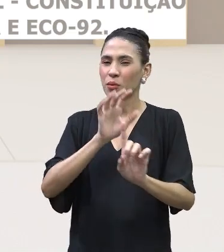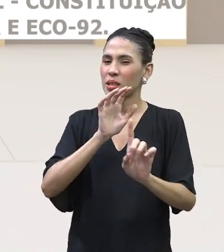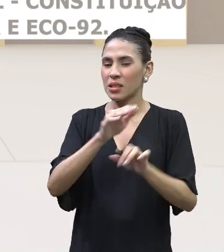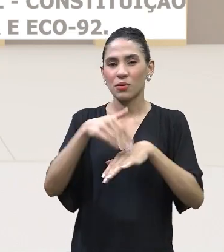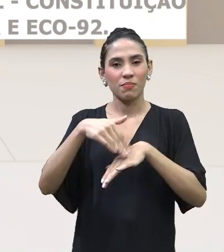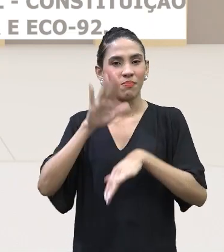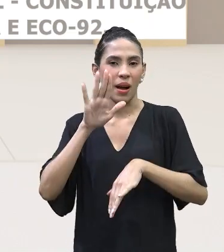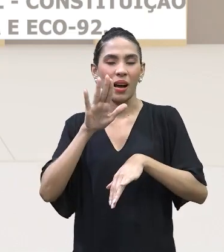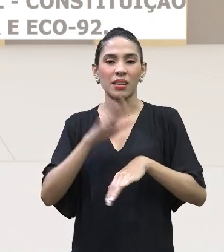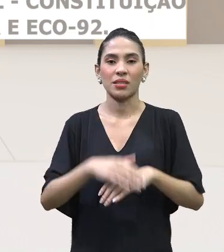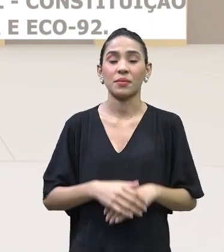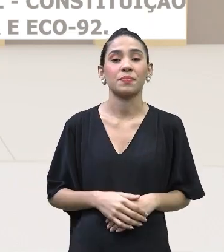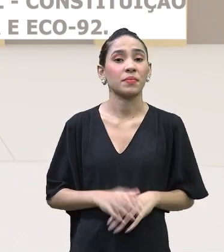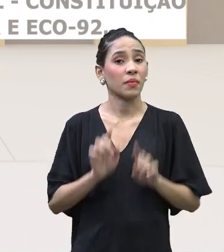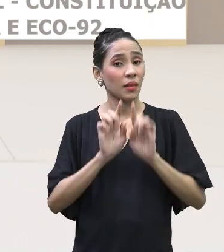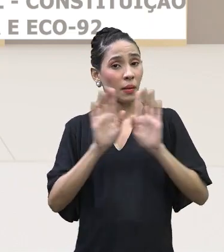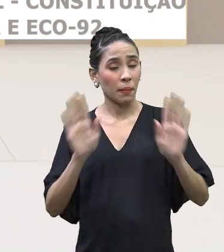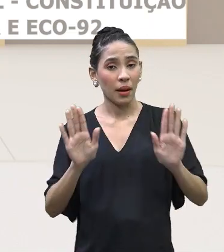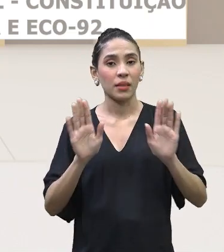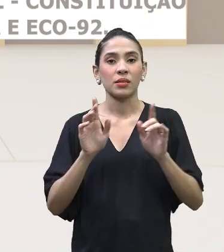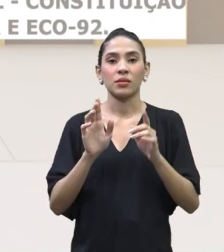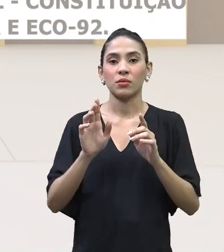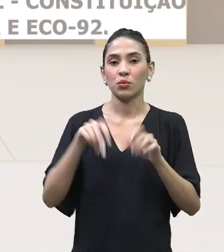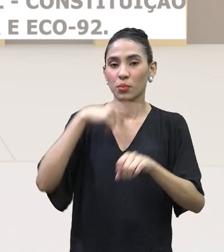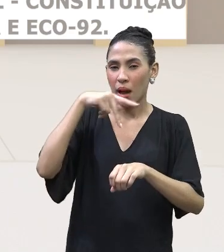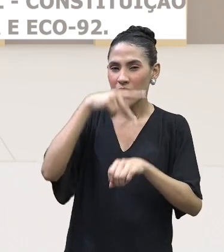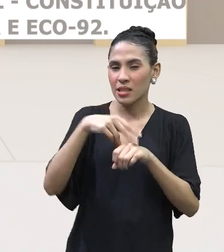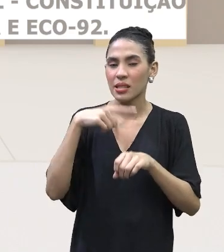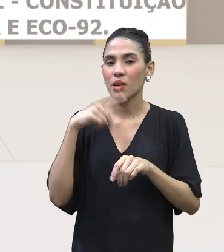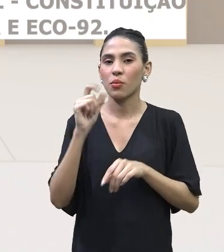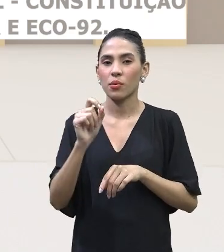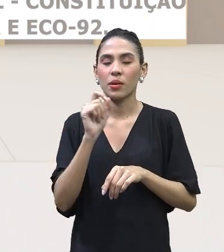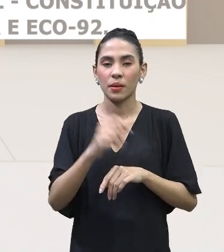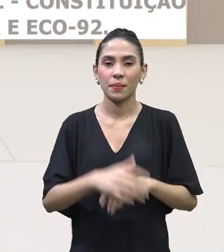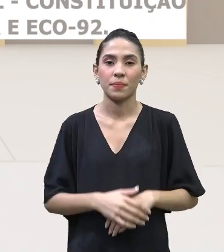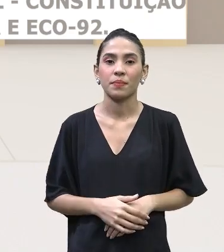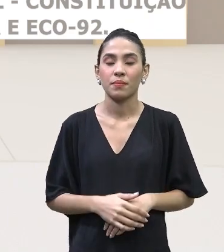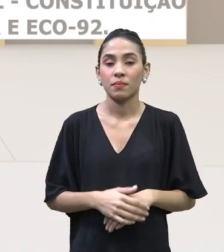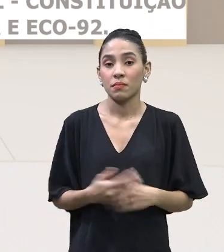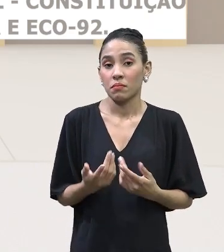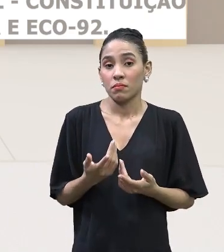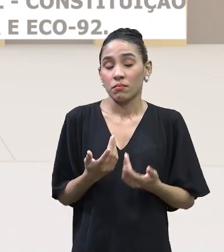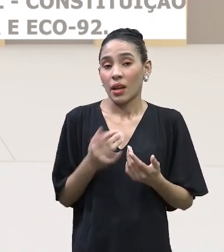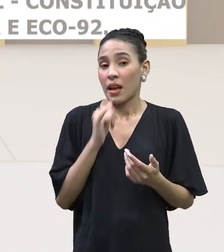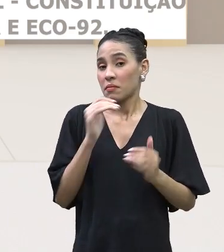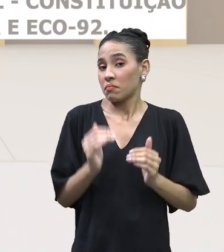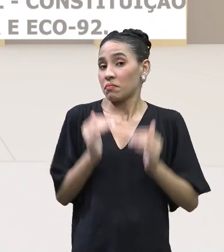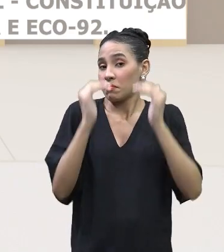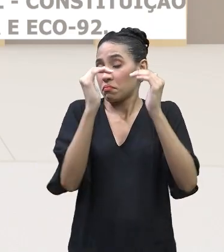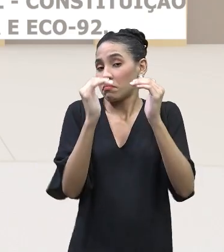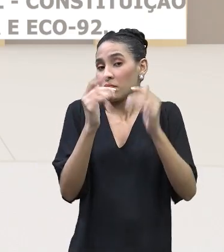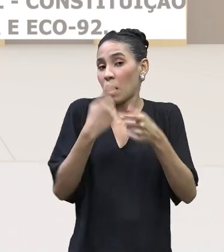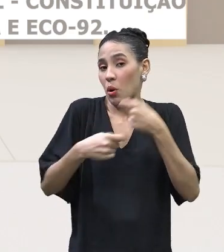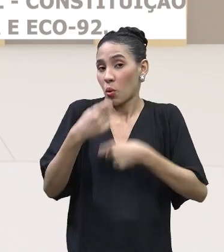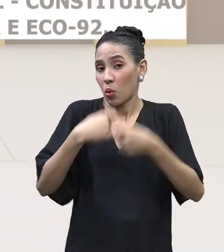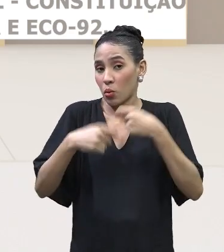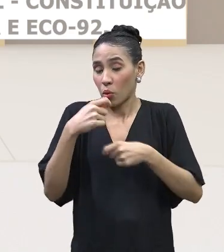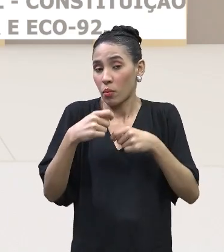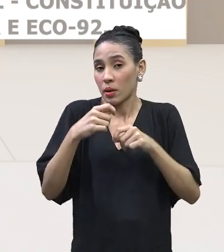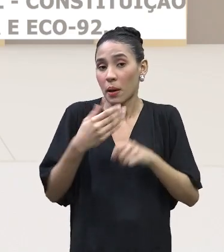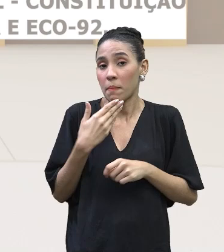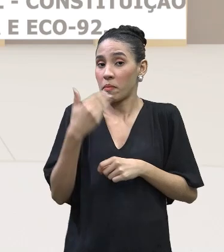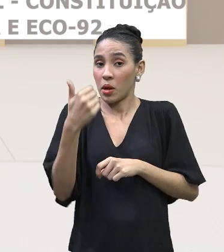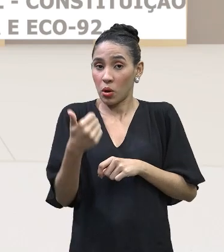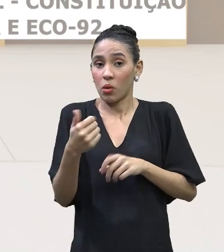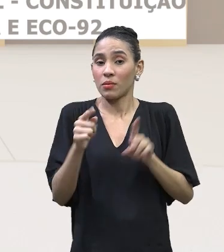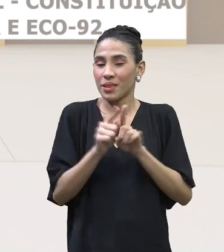países subdesenvolvidos, mas os países subdesenvolvidos, por terem uma posição econômica menos avantajada, por assim